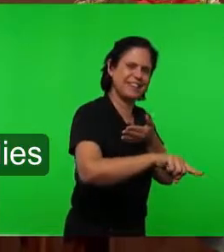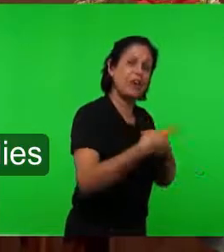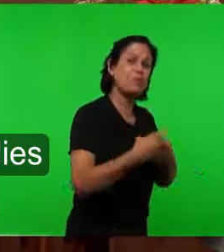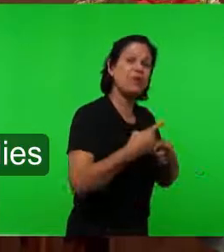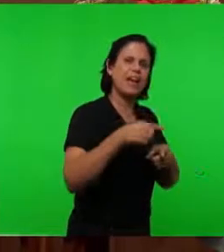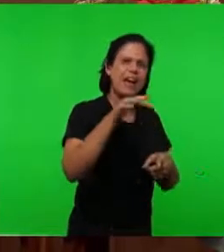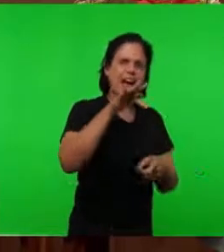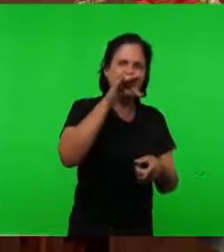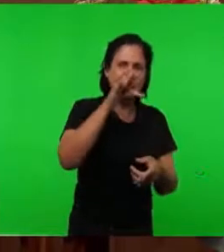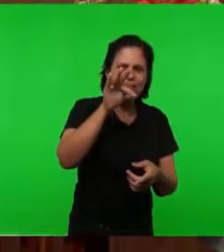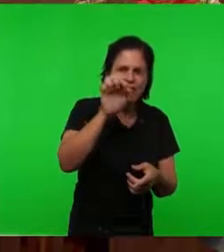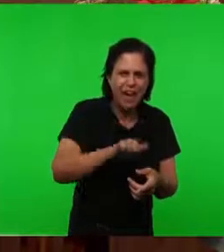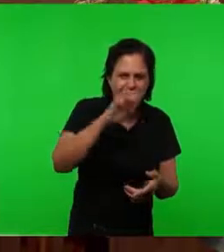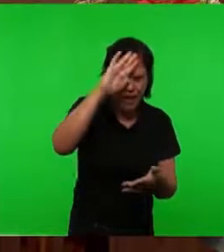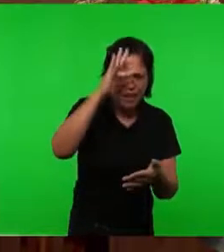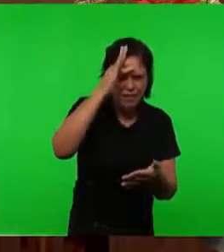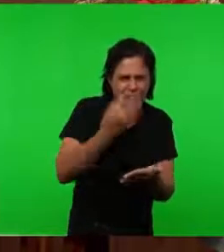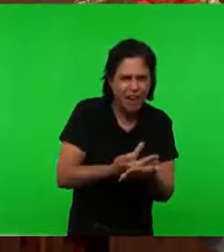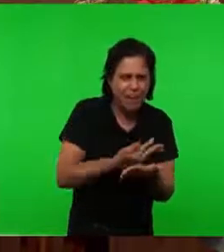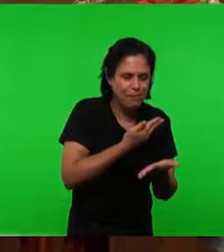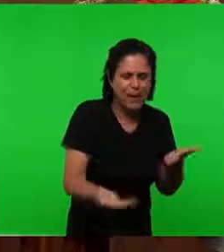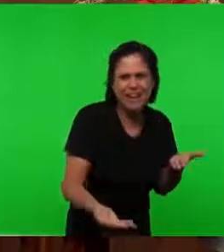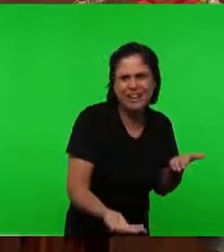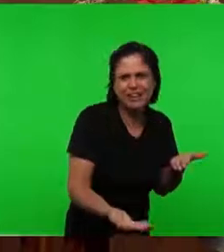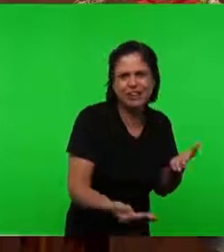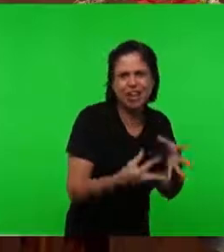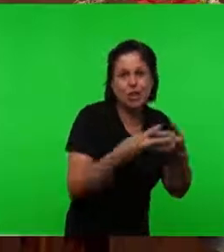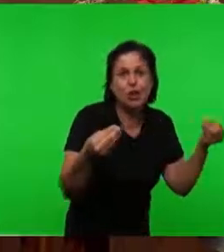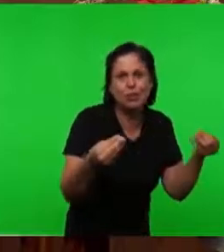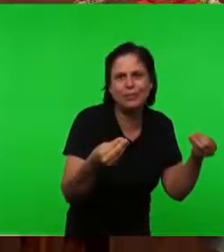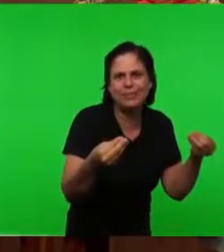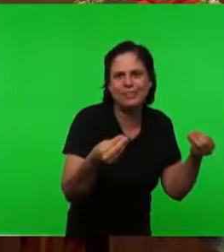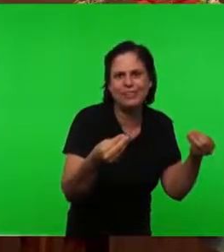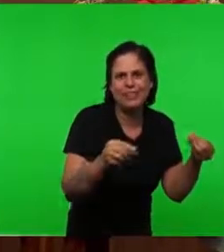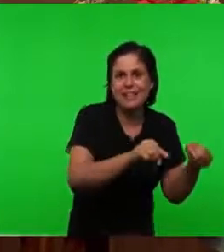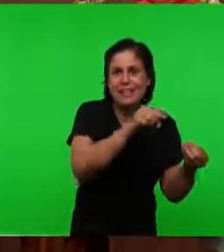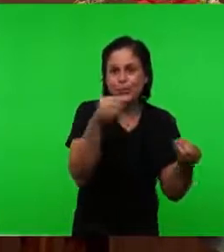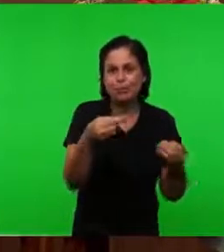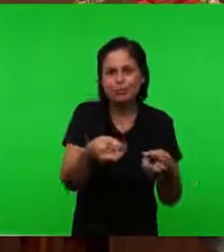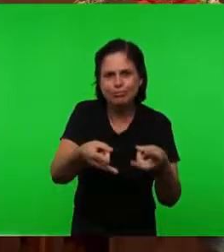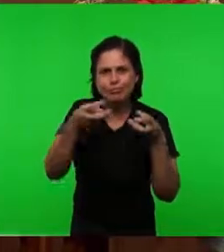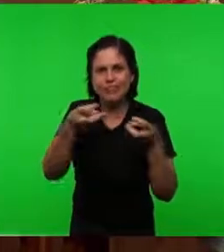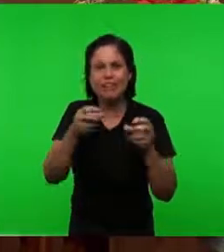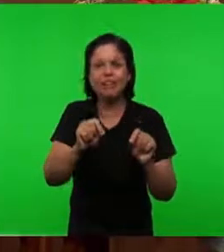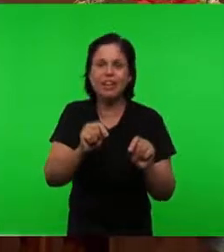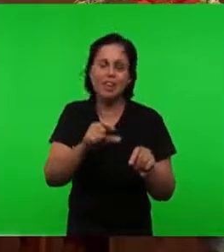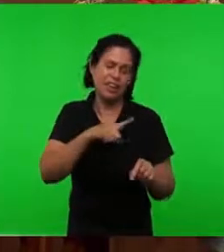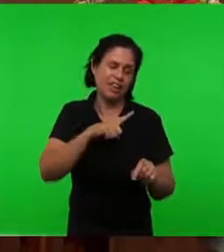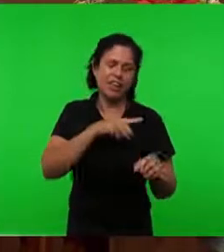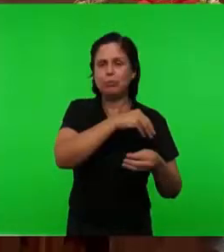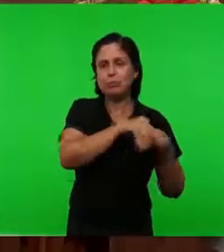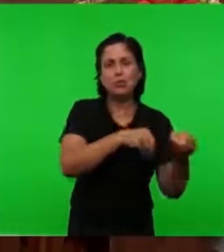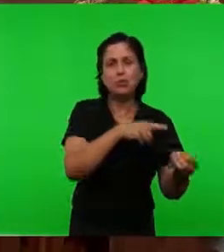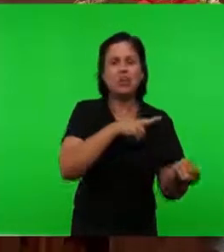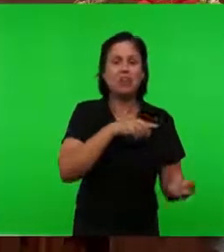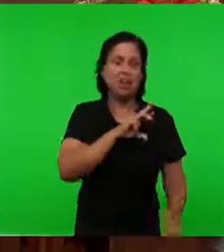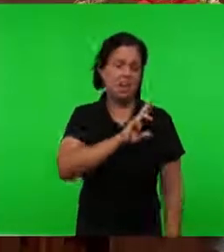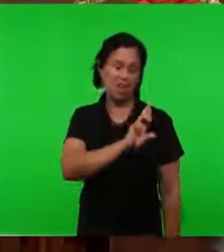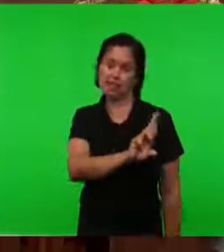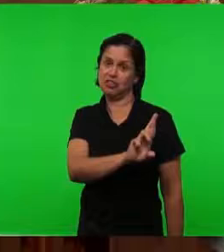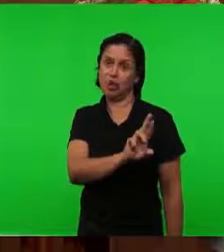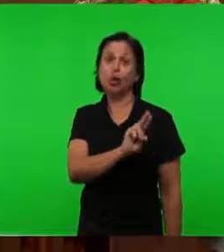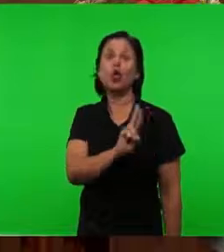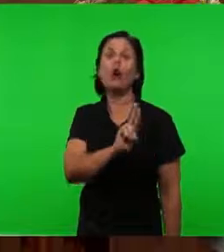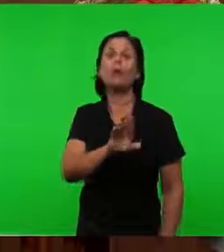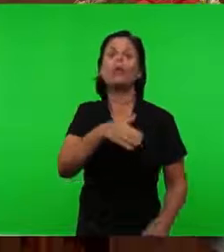Morre A fé Desaparece E agora Nós vamos encontrar Uma religião Simplesmente Com o nome De